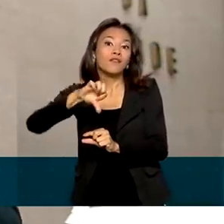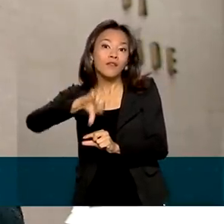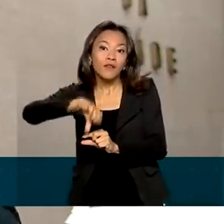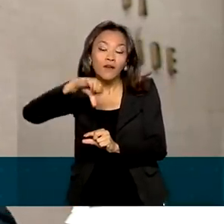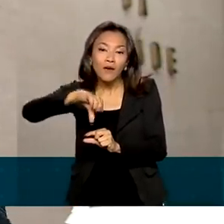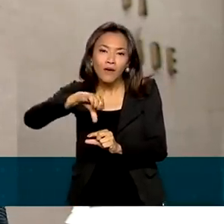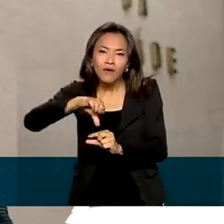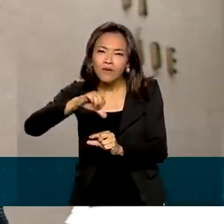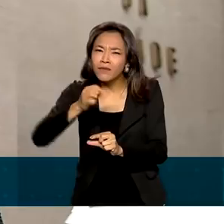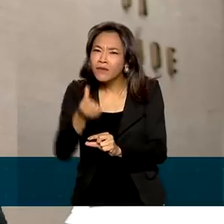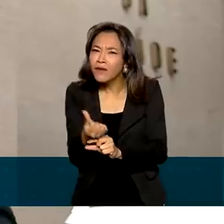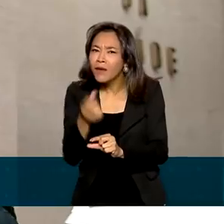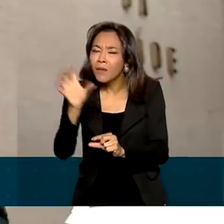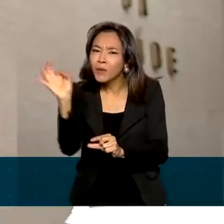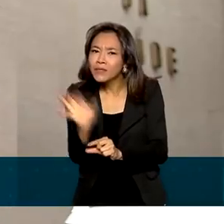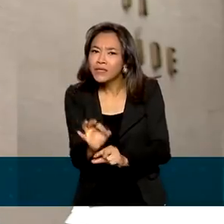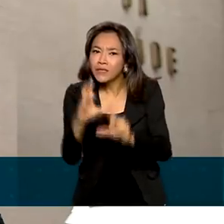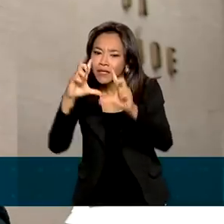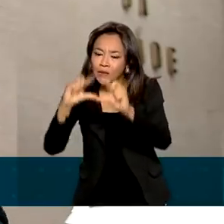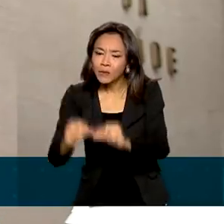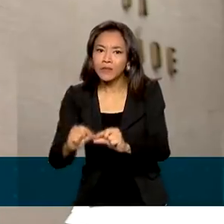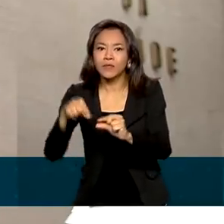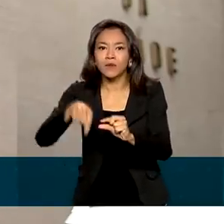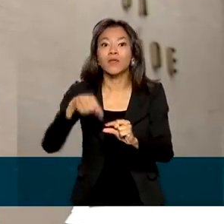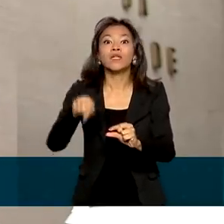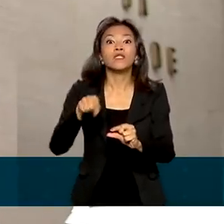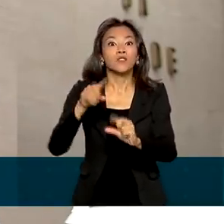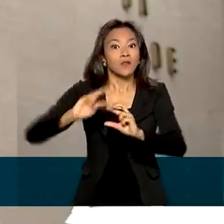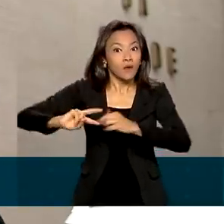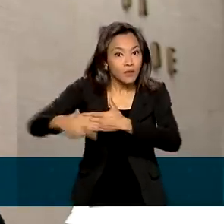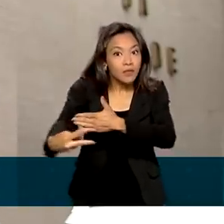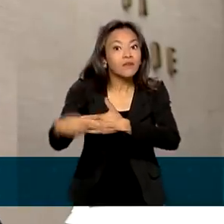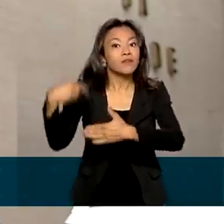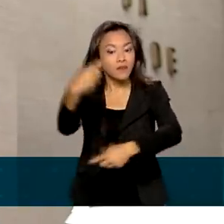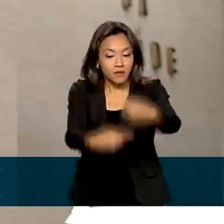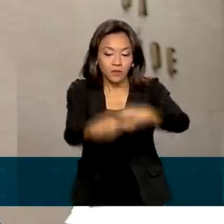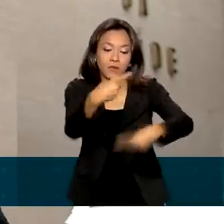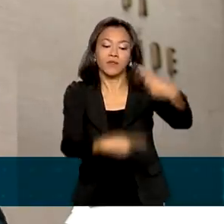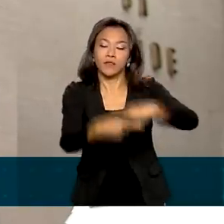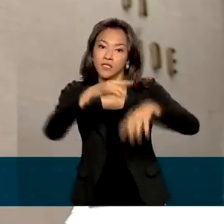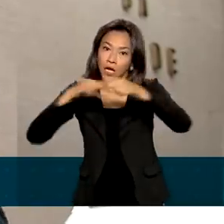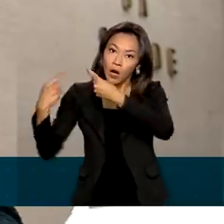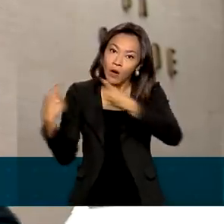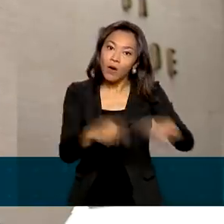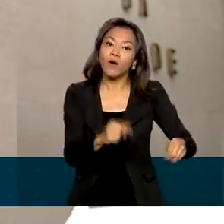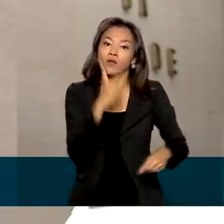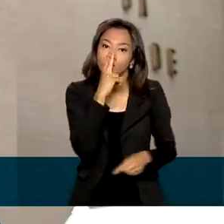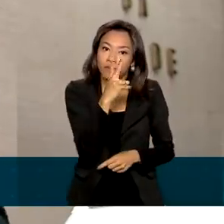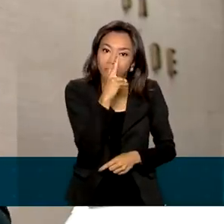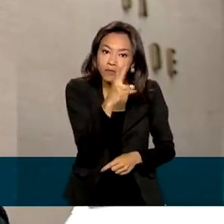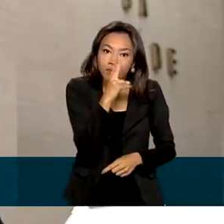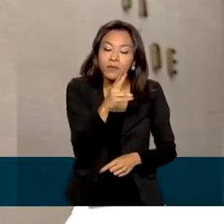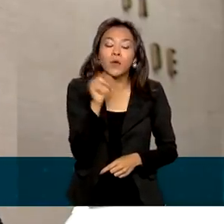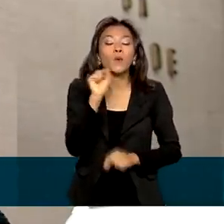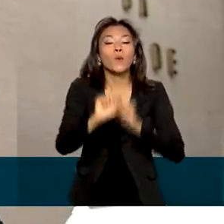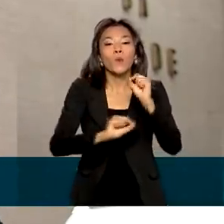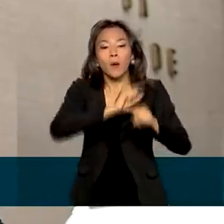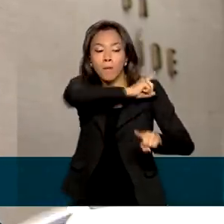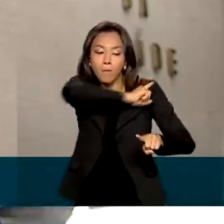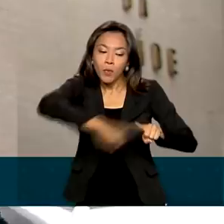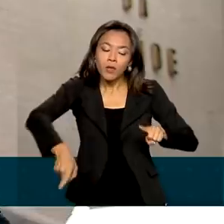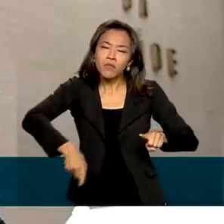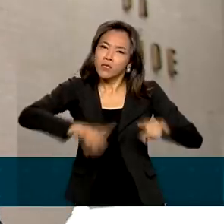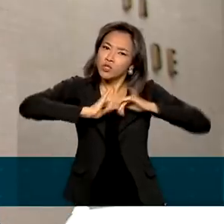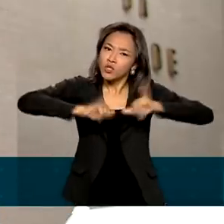A queda mostra o resultado de políticas de combate ao tabagismo, como, por exemplo, a proibição de